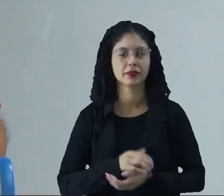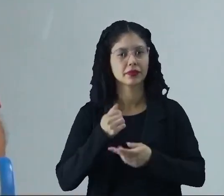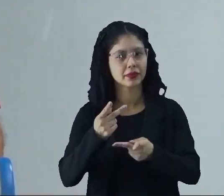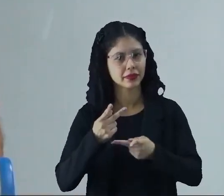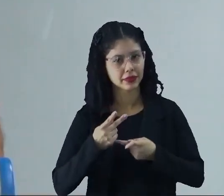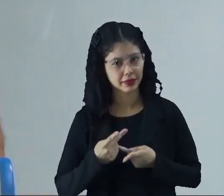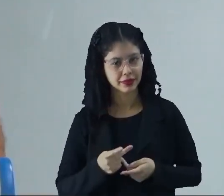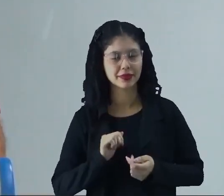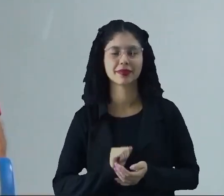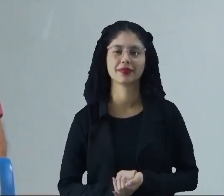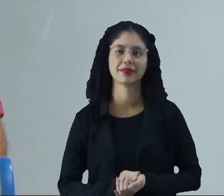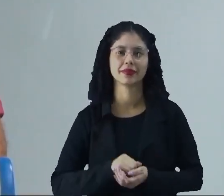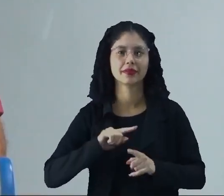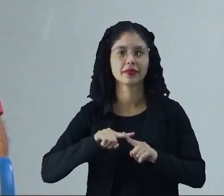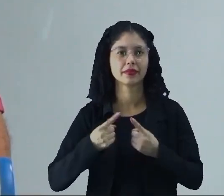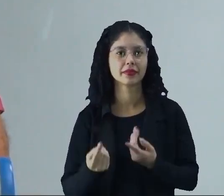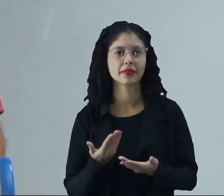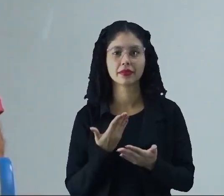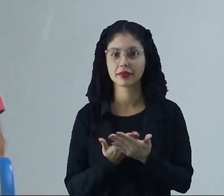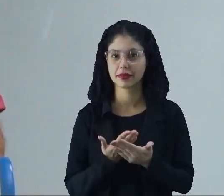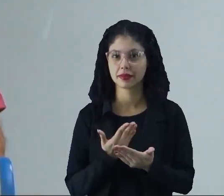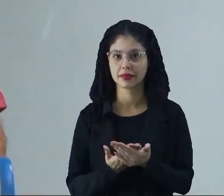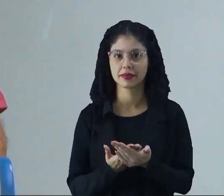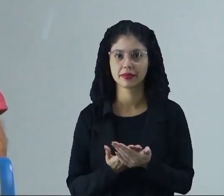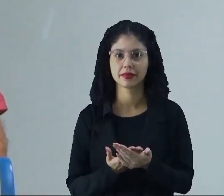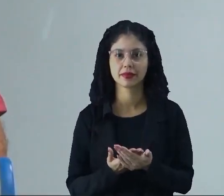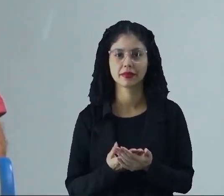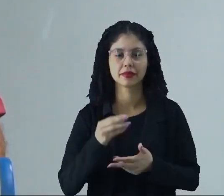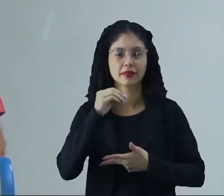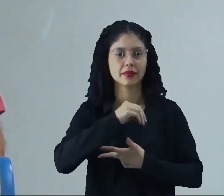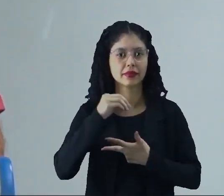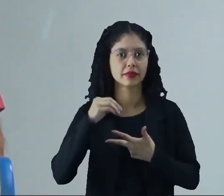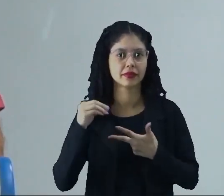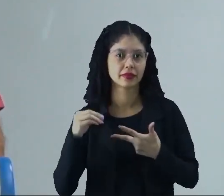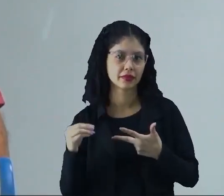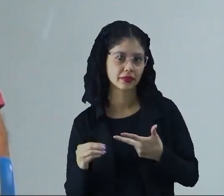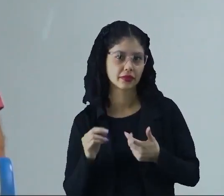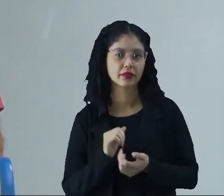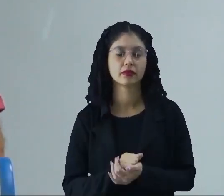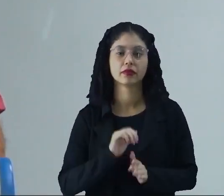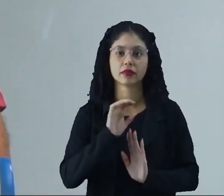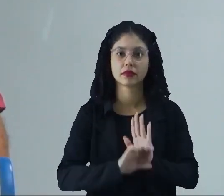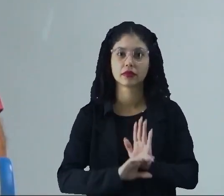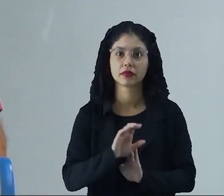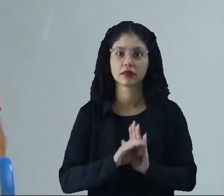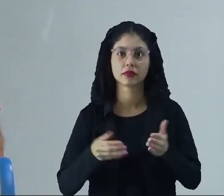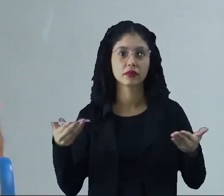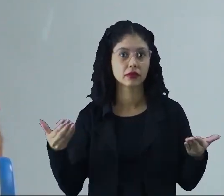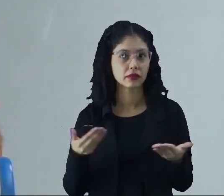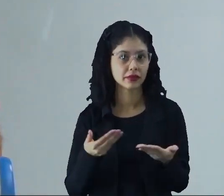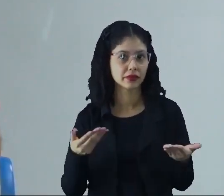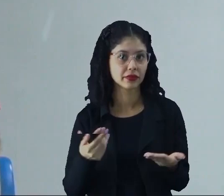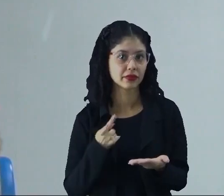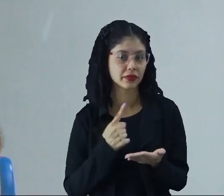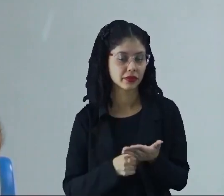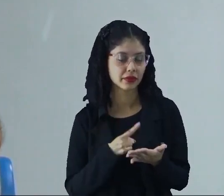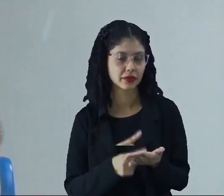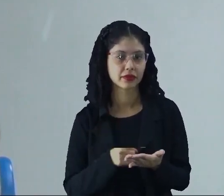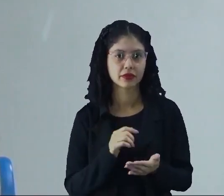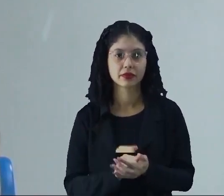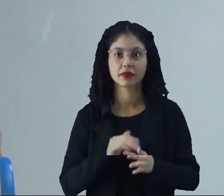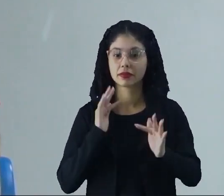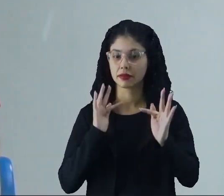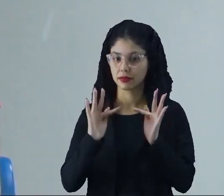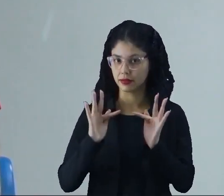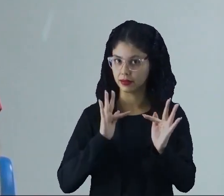Sejam todos bem-vindos para a nossa aula do Pré-Enem. Nosso conteúdo que vamos considerar a partir de agora é o